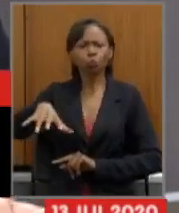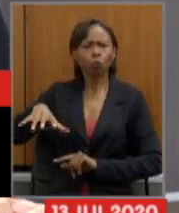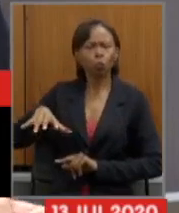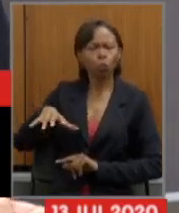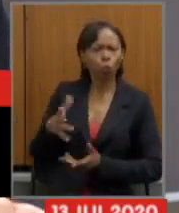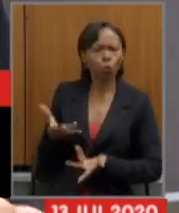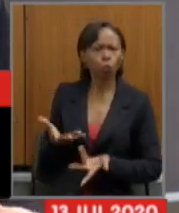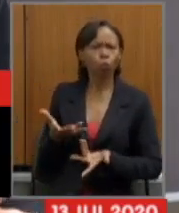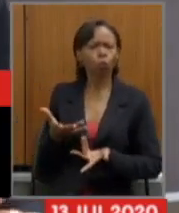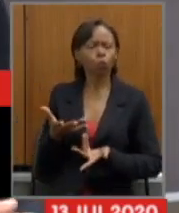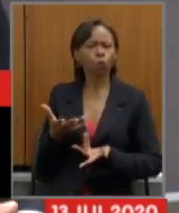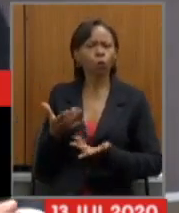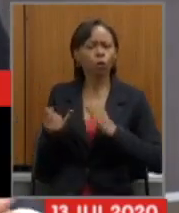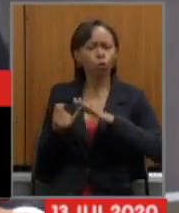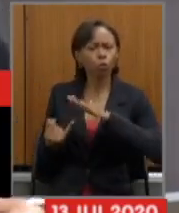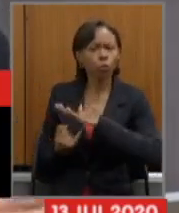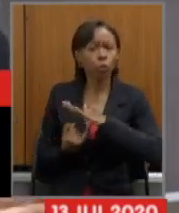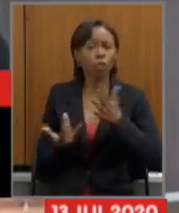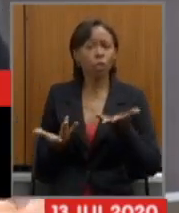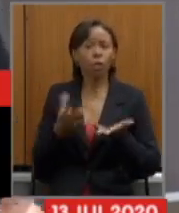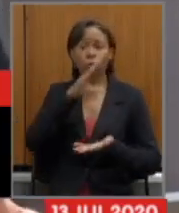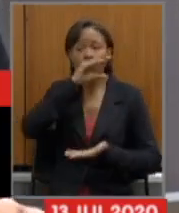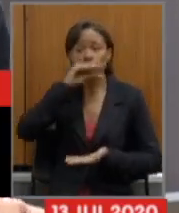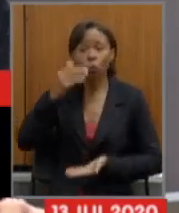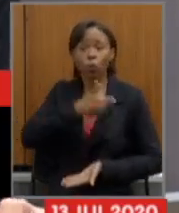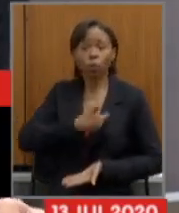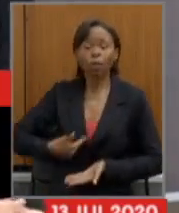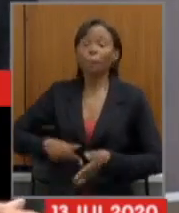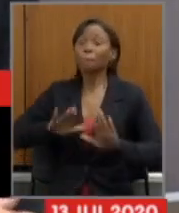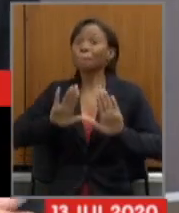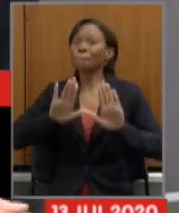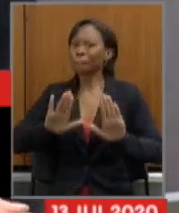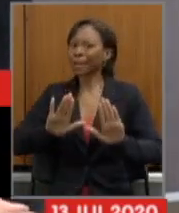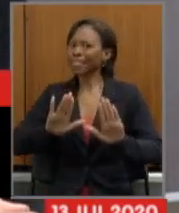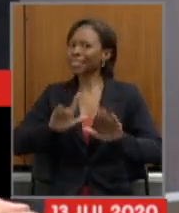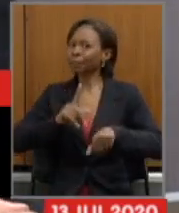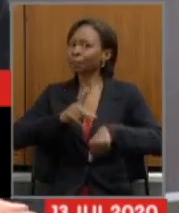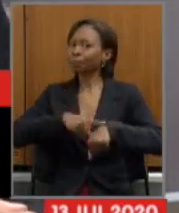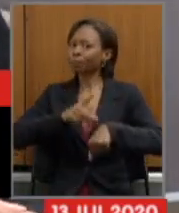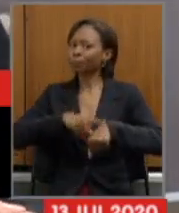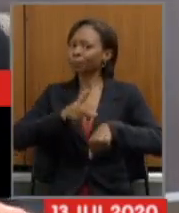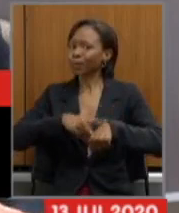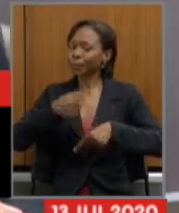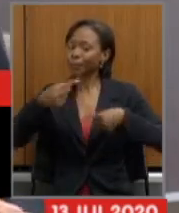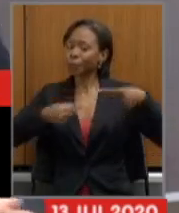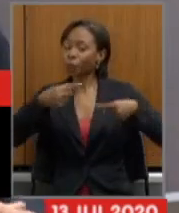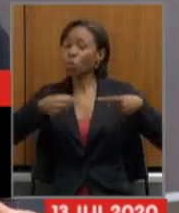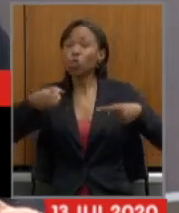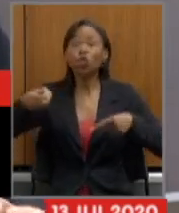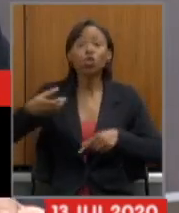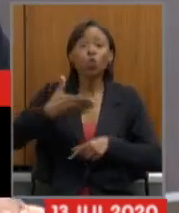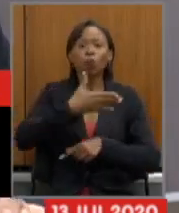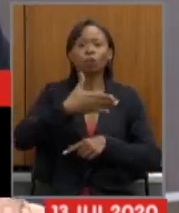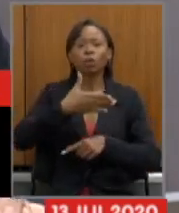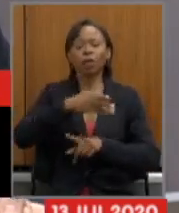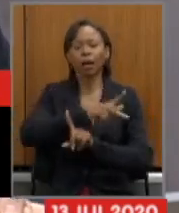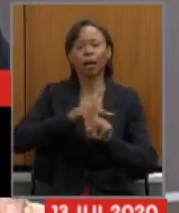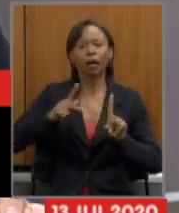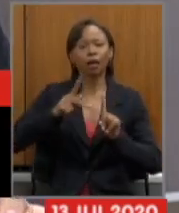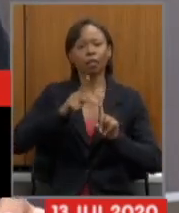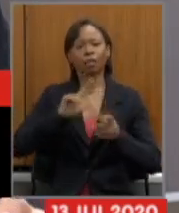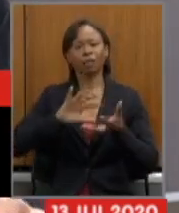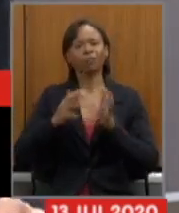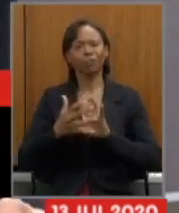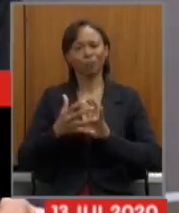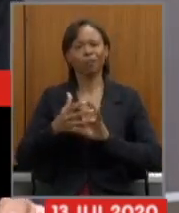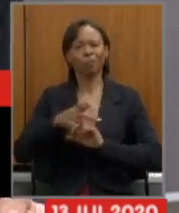discutir com os servidores estaduais. Mas é momento de discutir a nossa nova reforma da Previdência. Acredito, senhor presidente Agostinho